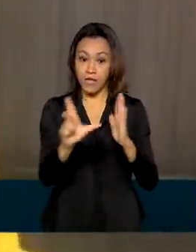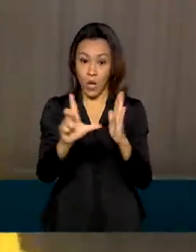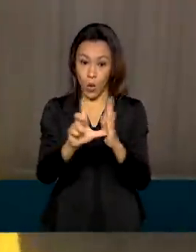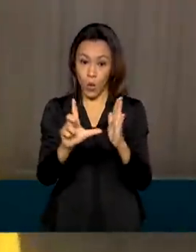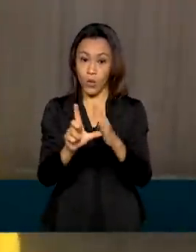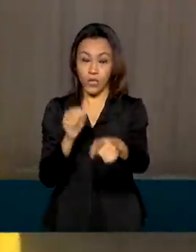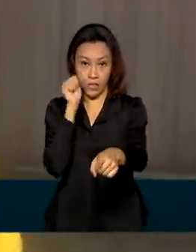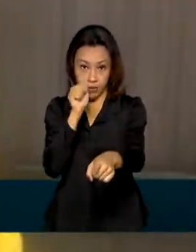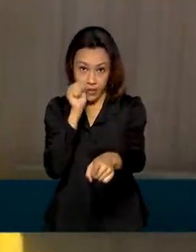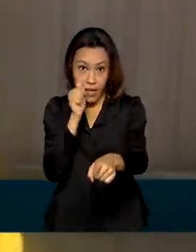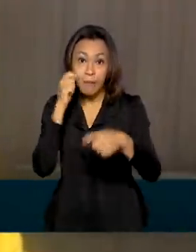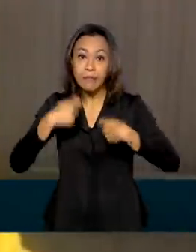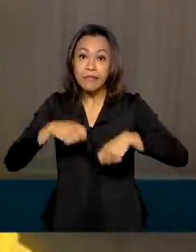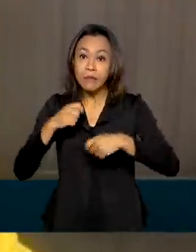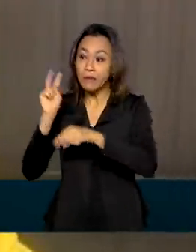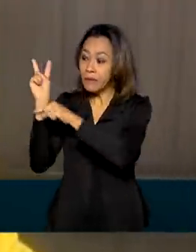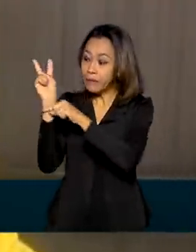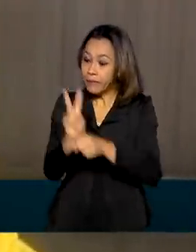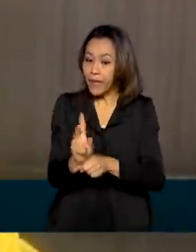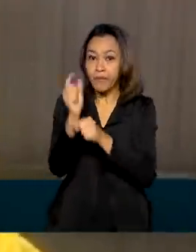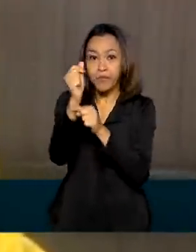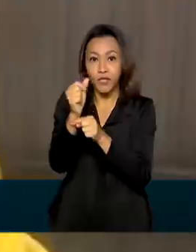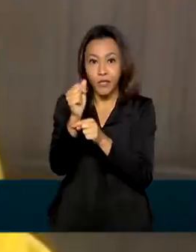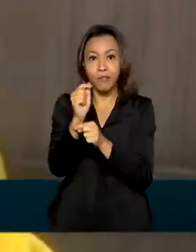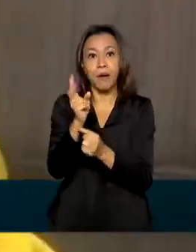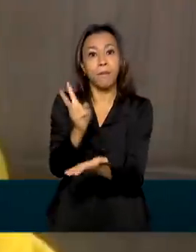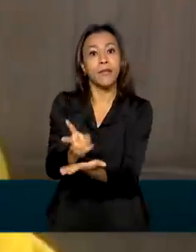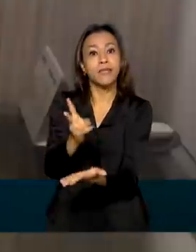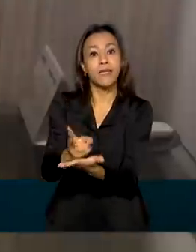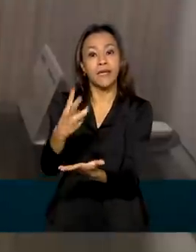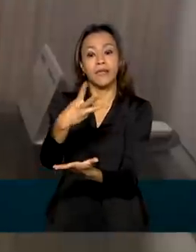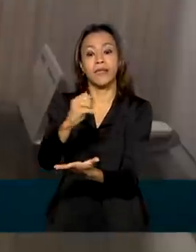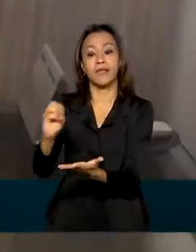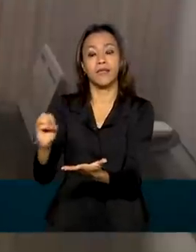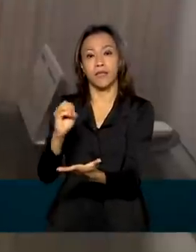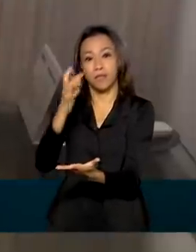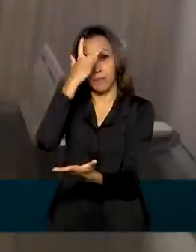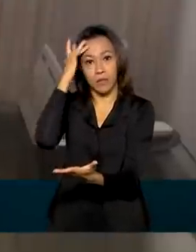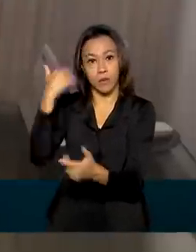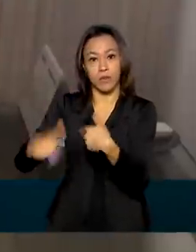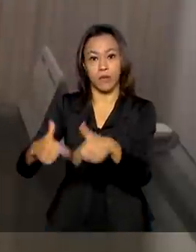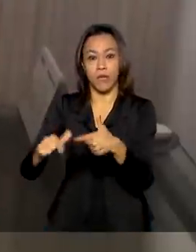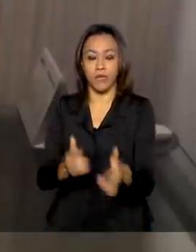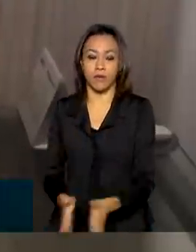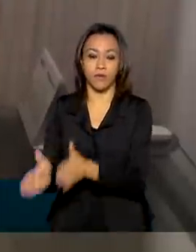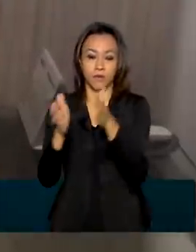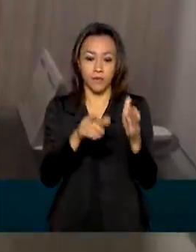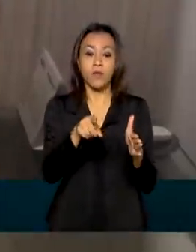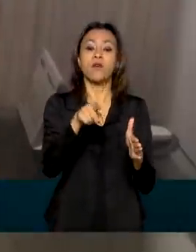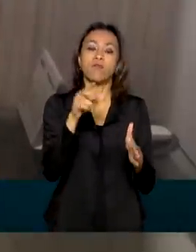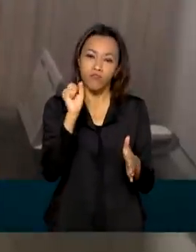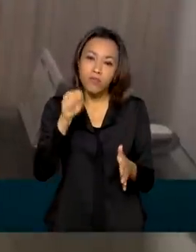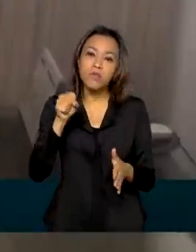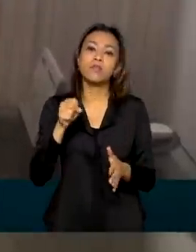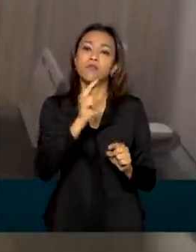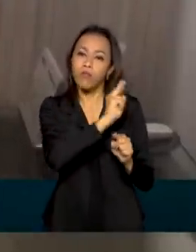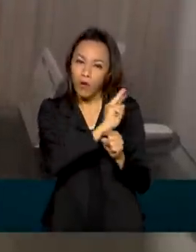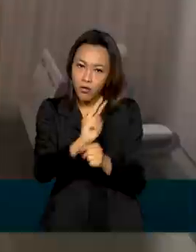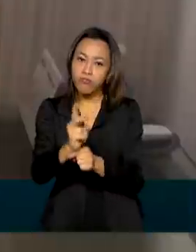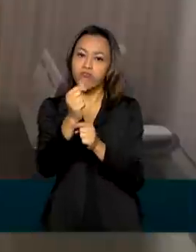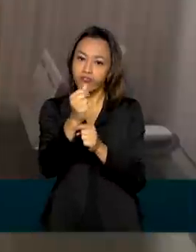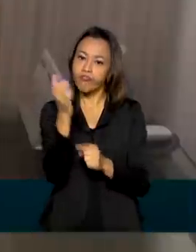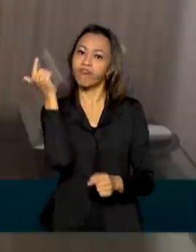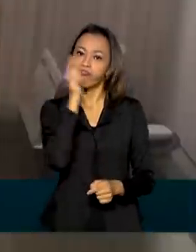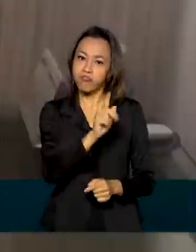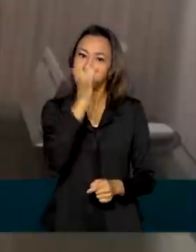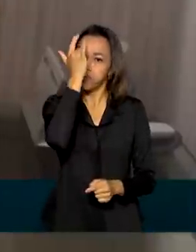empréstimo bancário para manter os cerca de 300 empregados. Foi altamente facilitado, não teve burocracia,